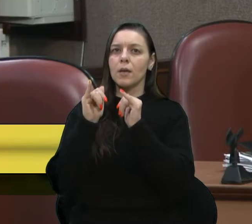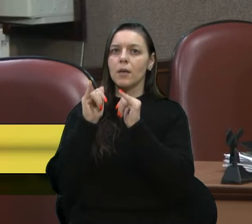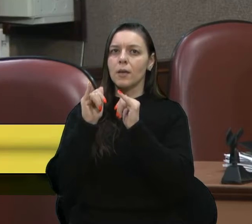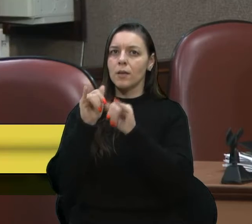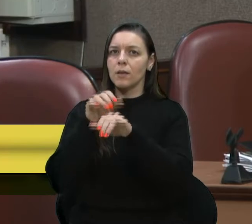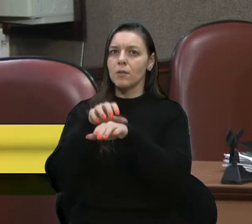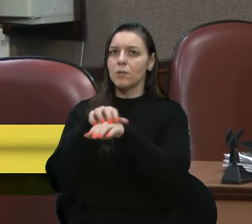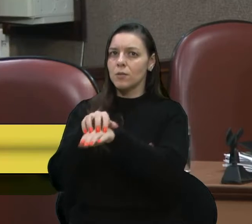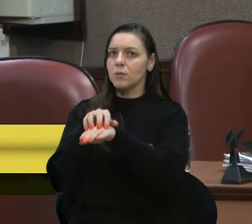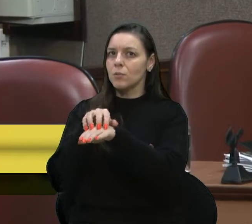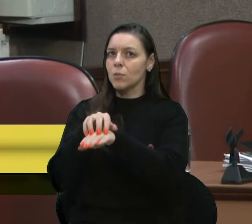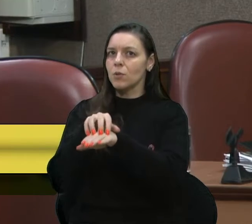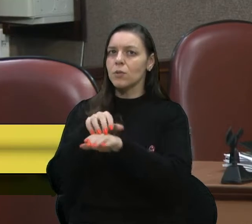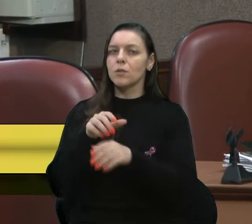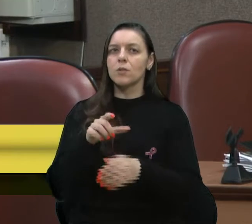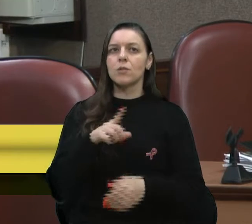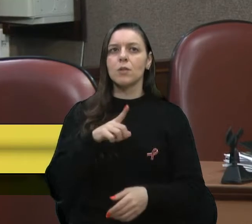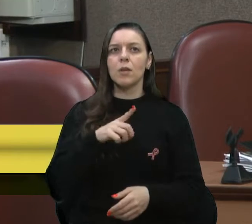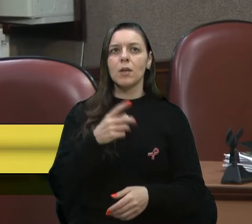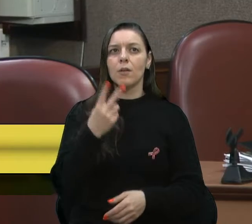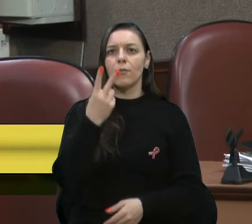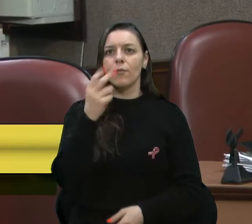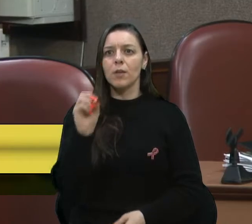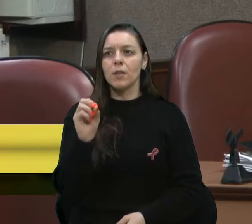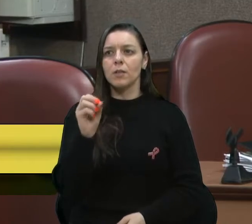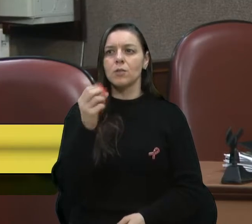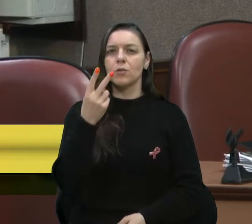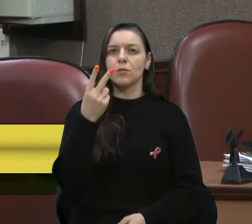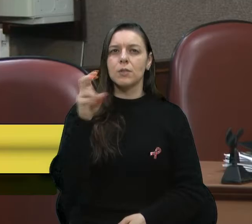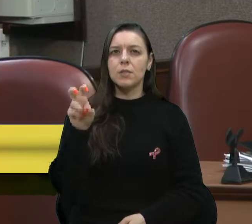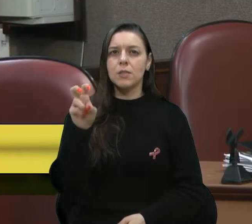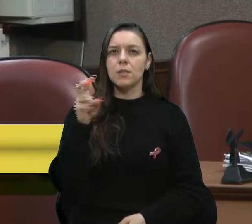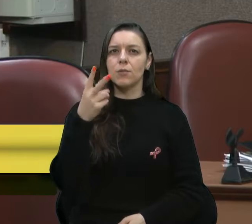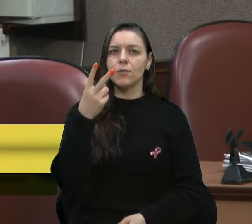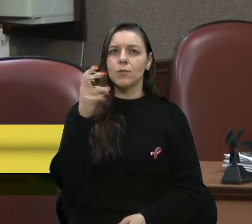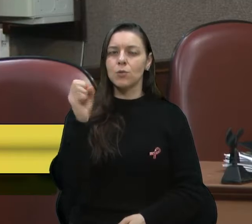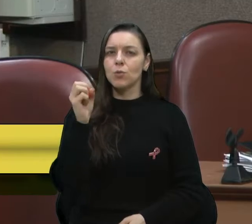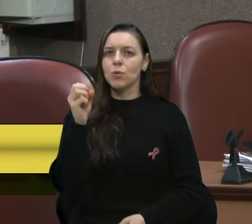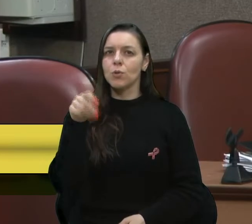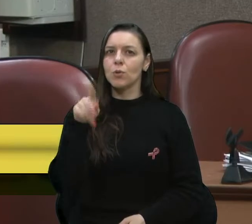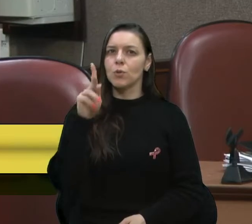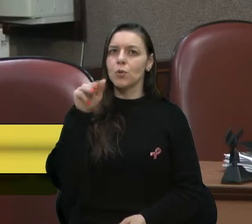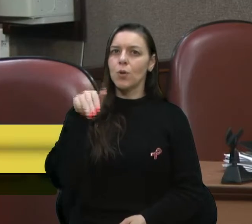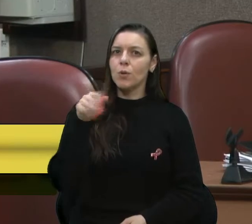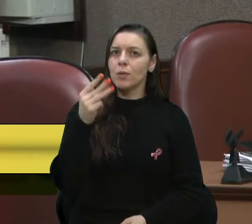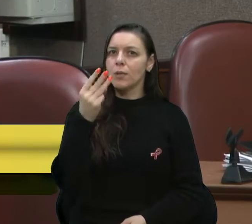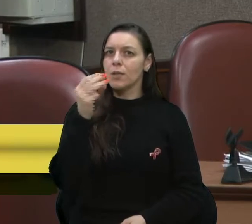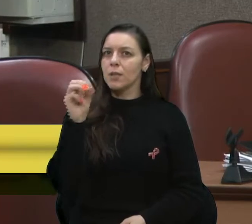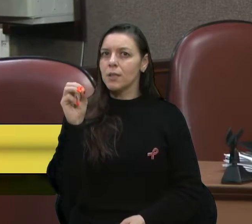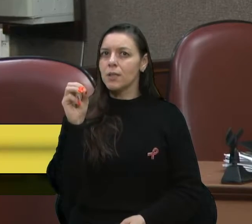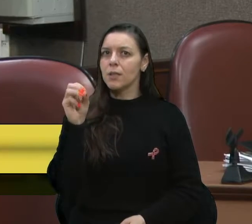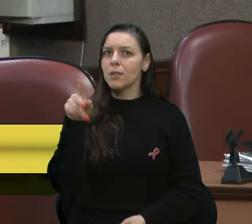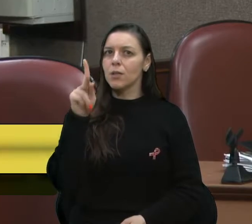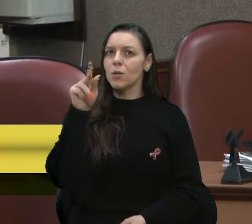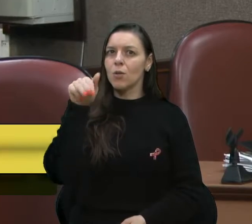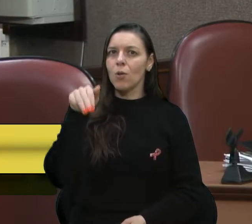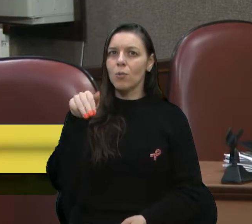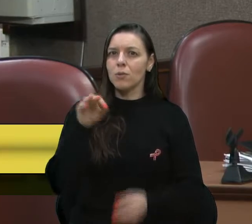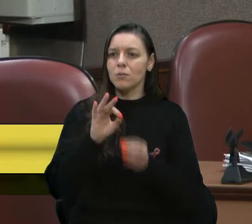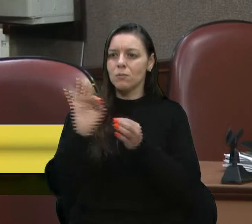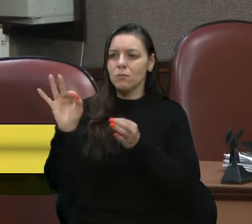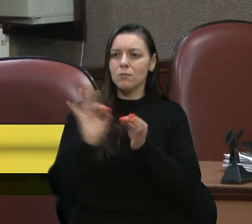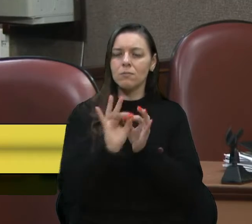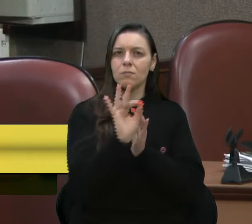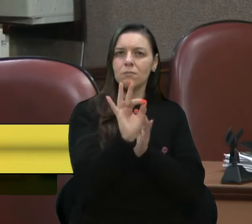tem explicação entre 20, 25, 28 quilômetros, 30 quilômetros vai ser o máximo. Então, a cada